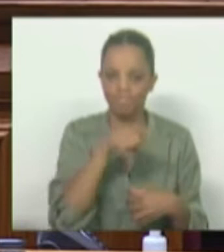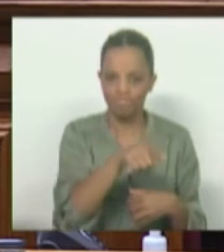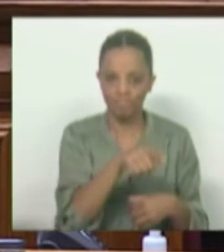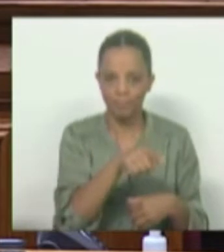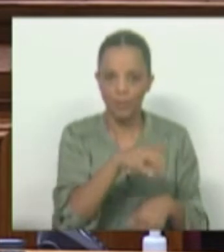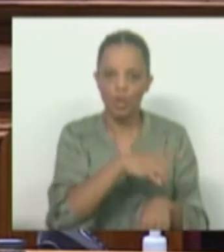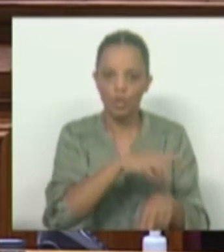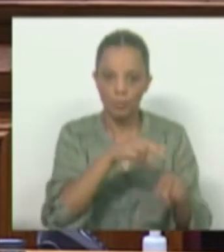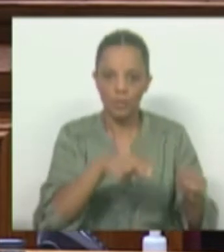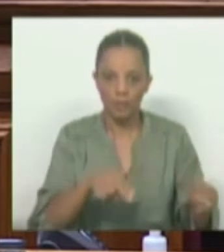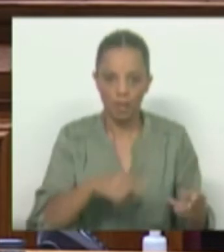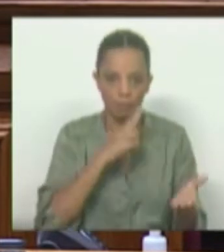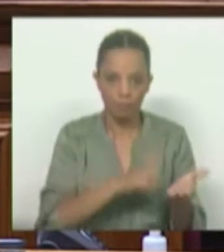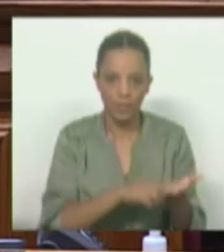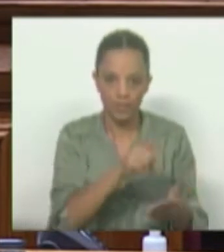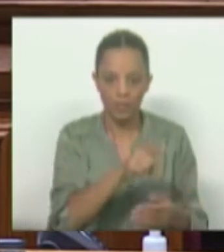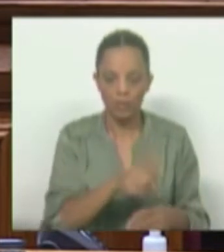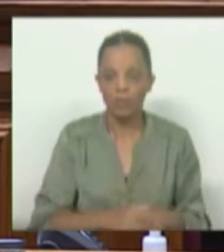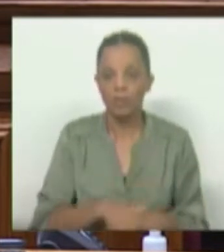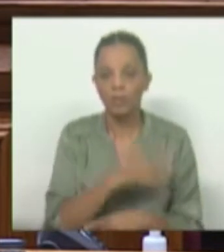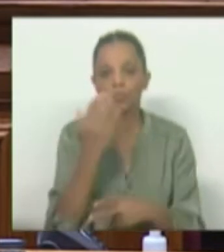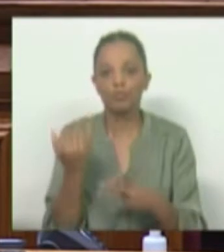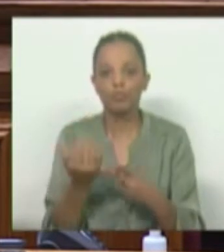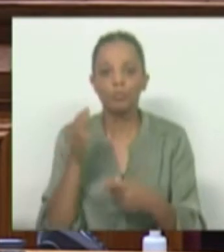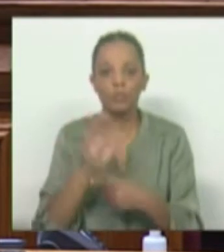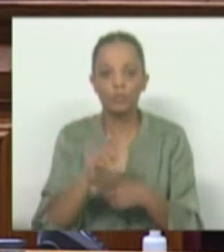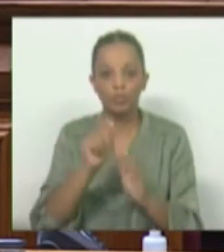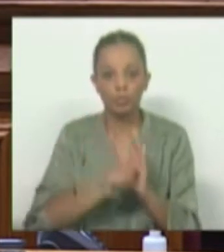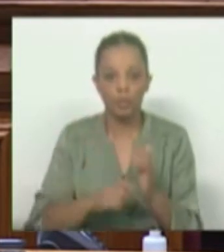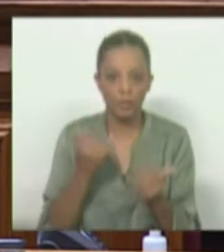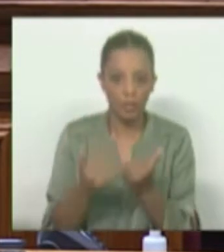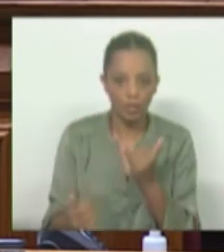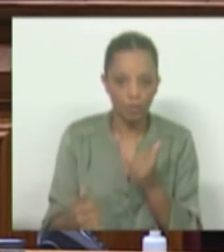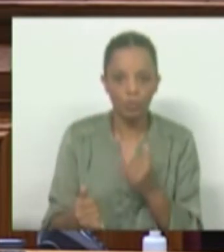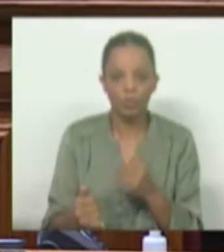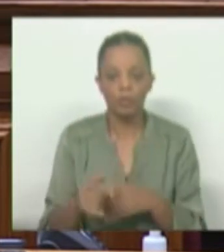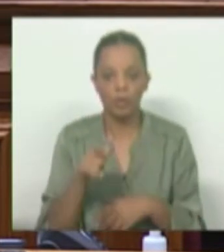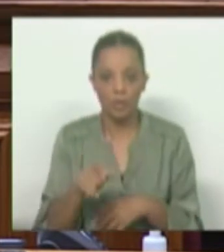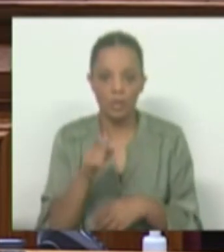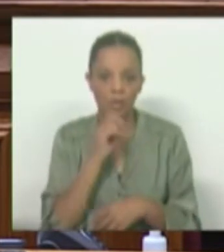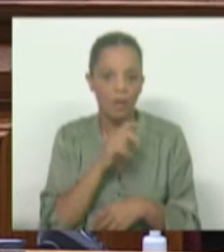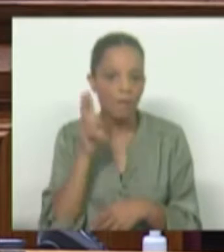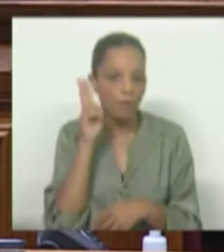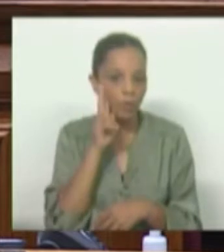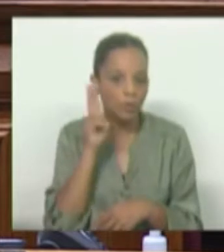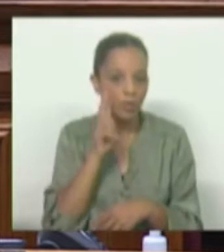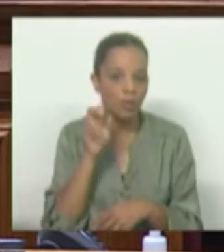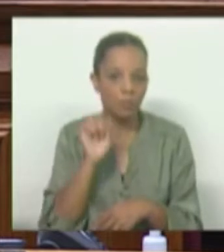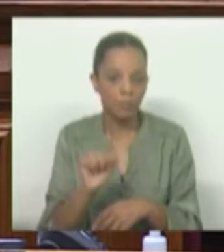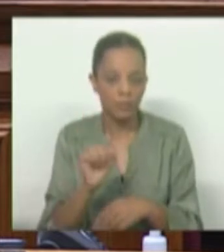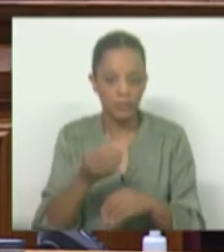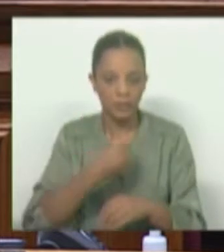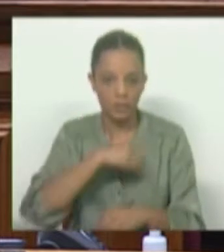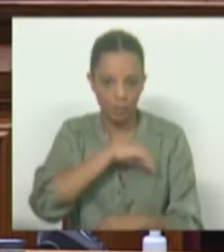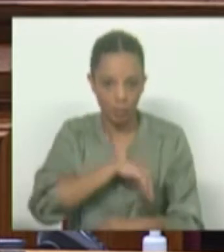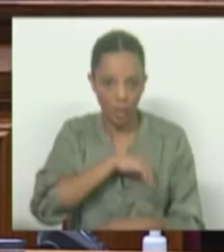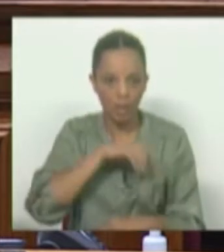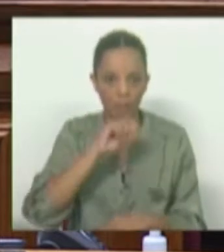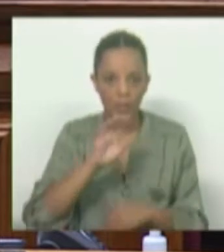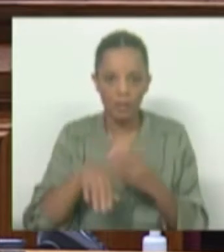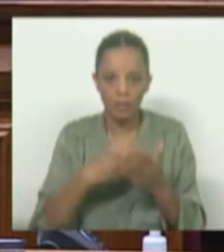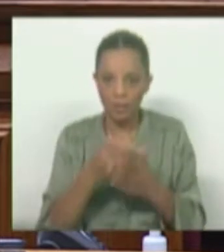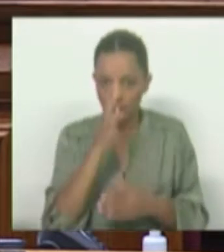e, em segundo, para garantir que, por exemplo, o estatuto de risco e hipnoseidade, que vai ter uma valorização salarial, seja também implementado.